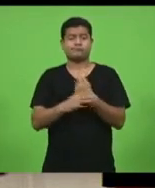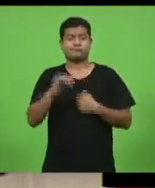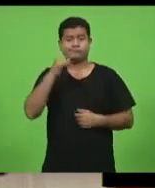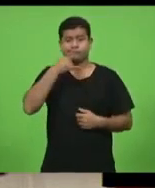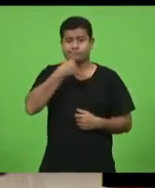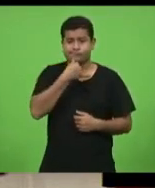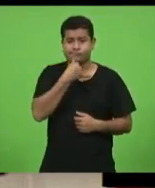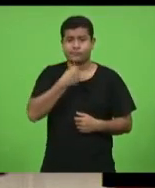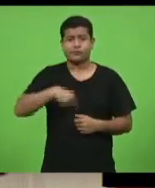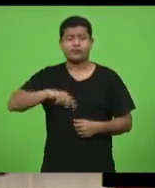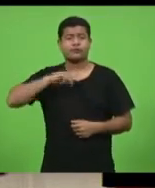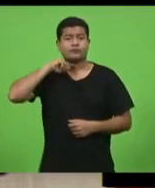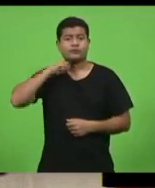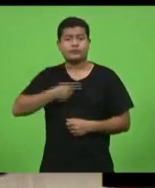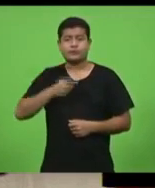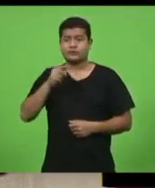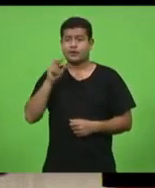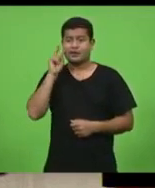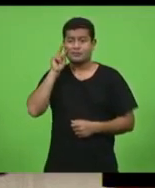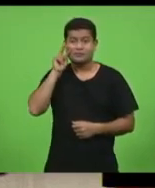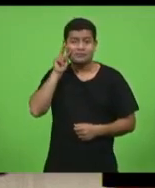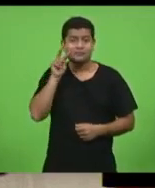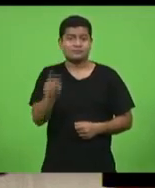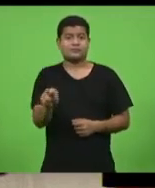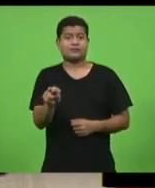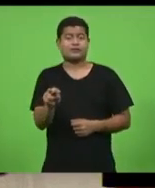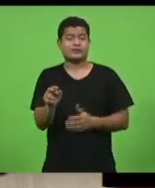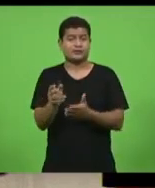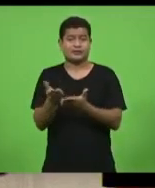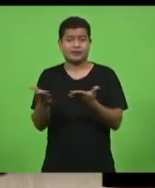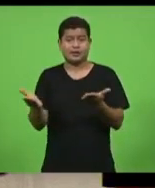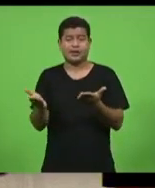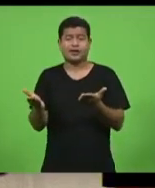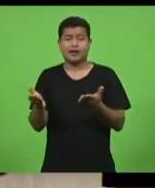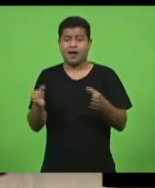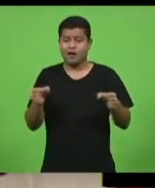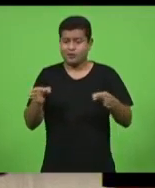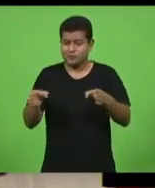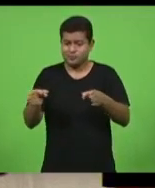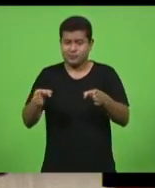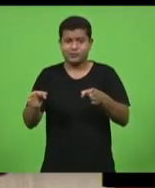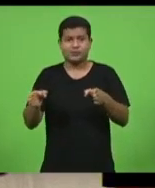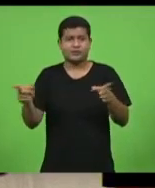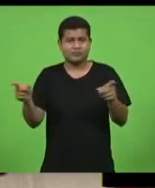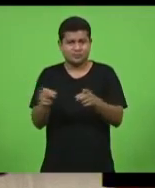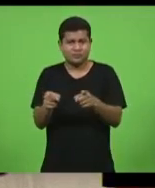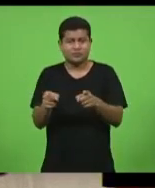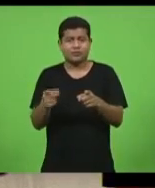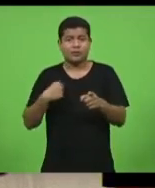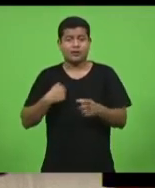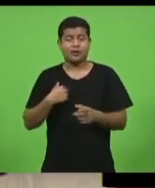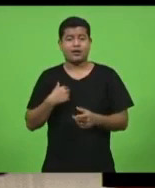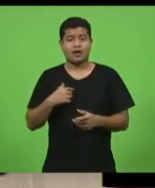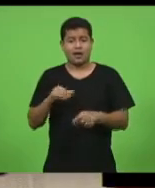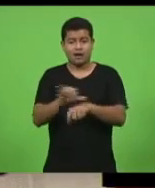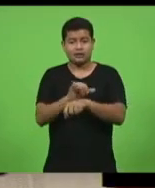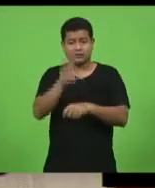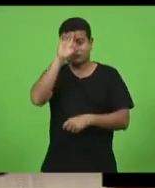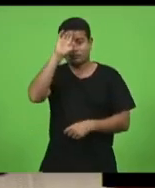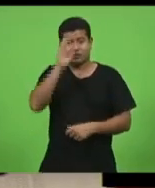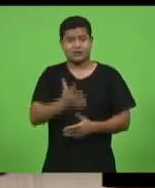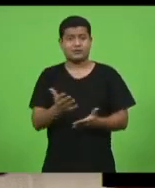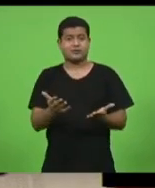a gente não consegue enxergar num pequeno espaço de tempo essa solução. rogo a Deus